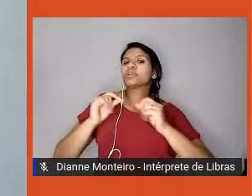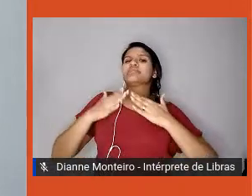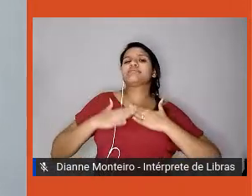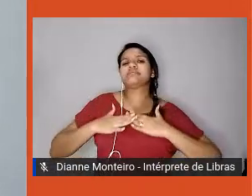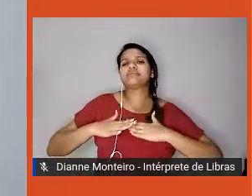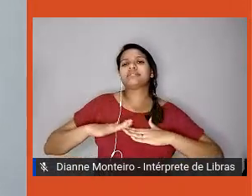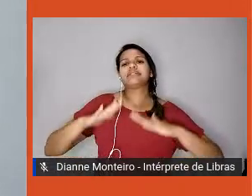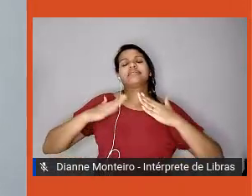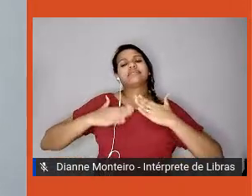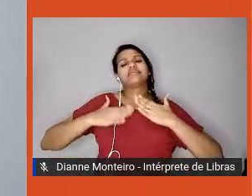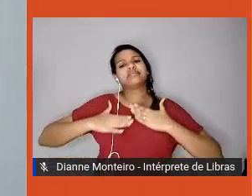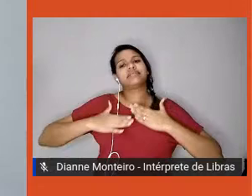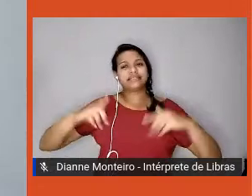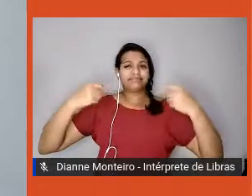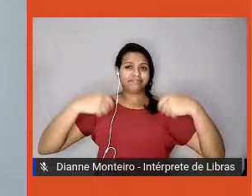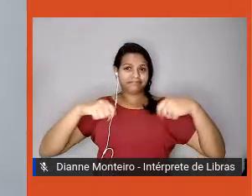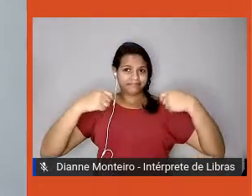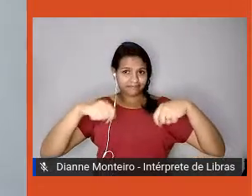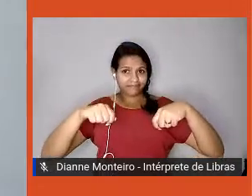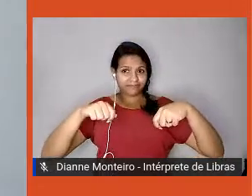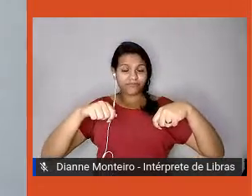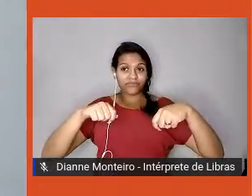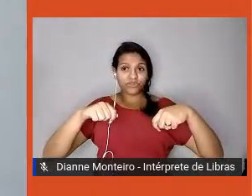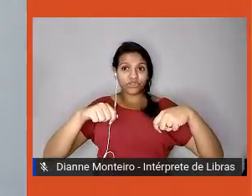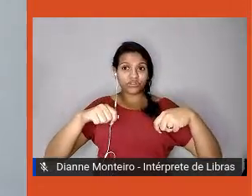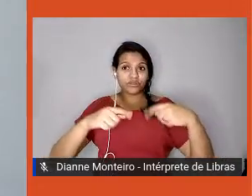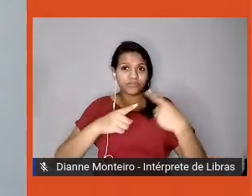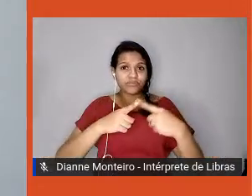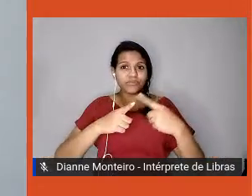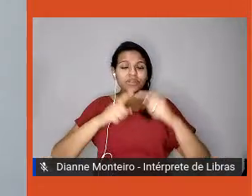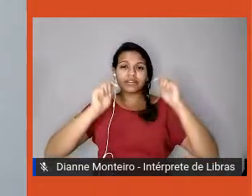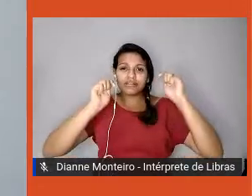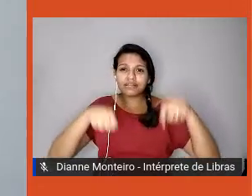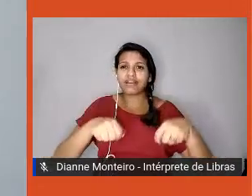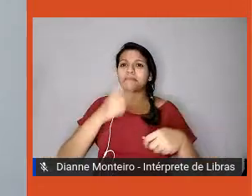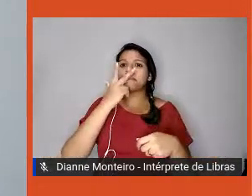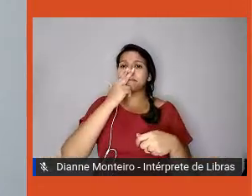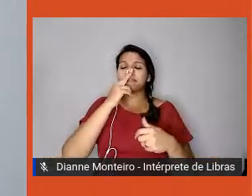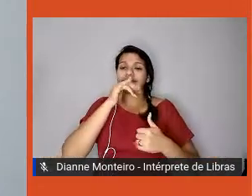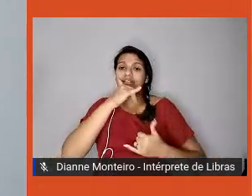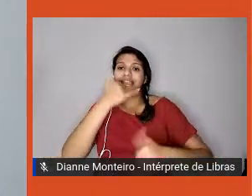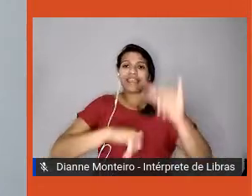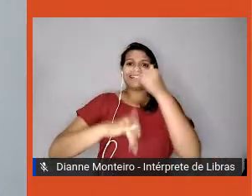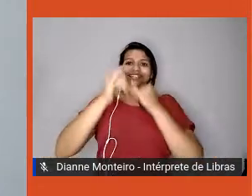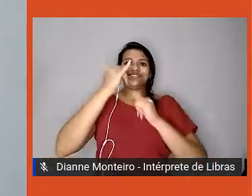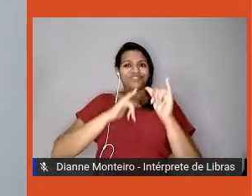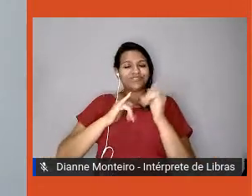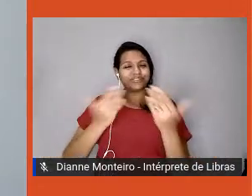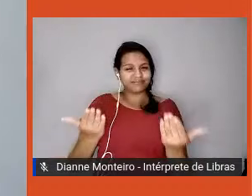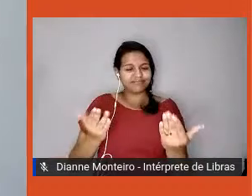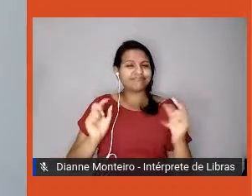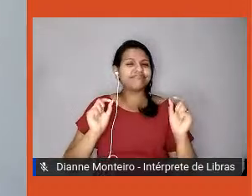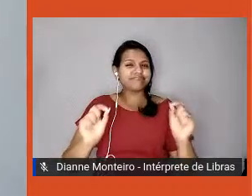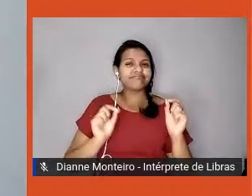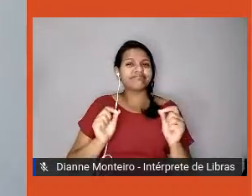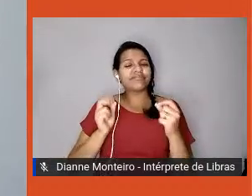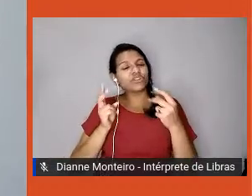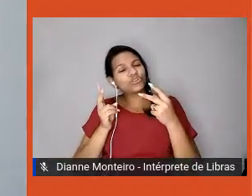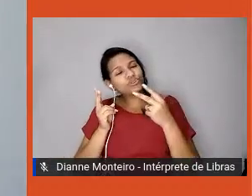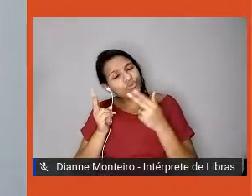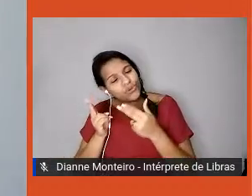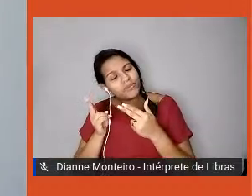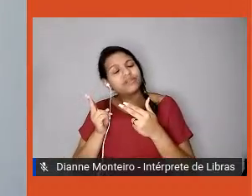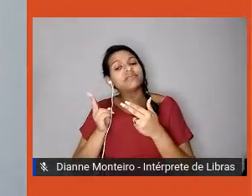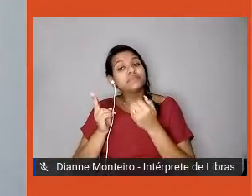consigamos ter recuperações, restaurações, né? Um bom sono durante o dia também.